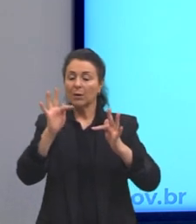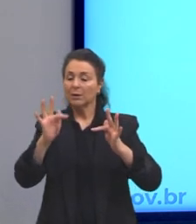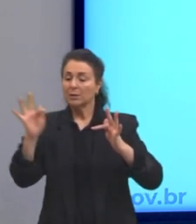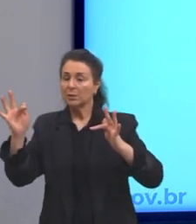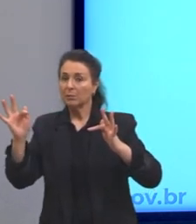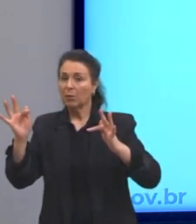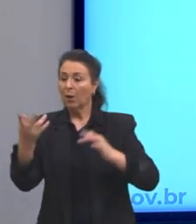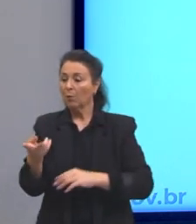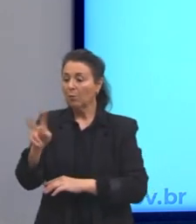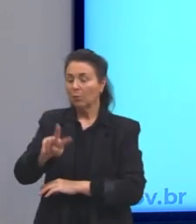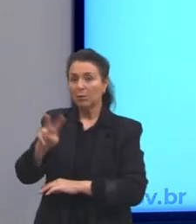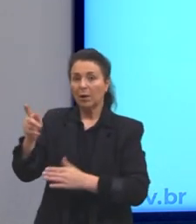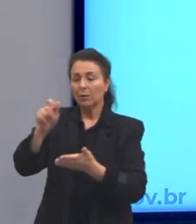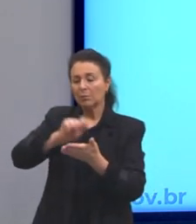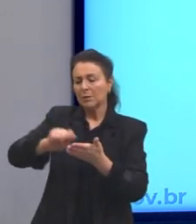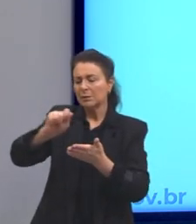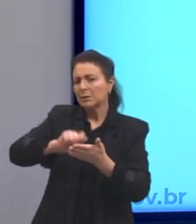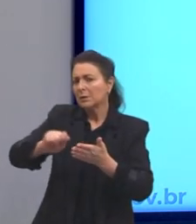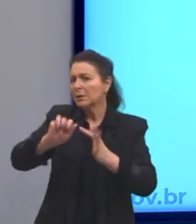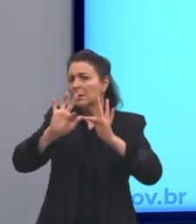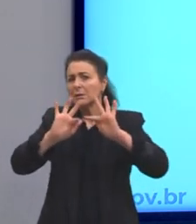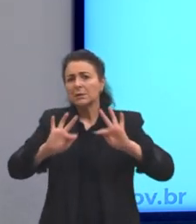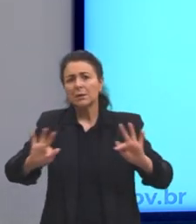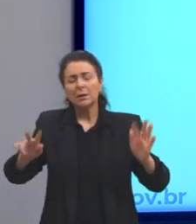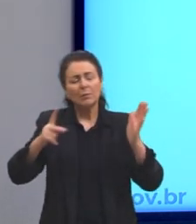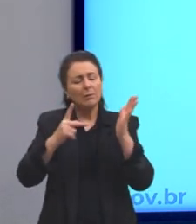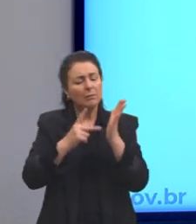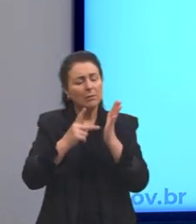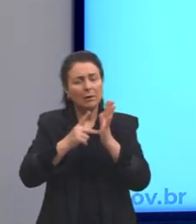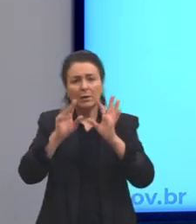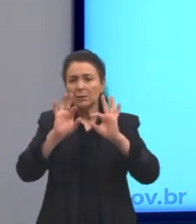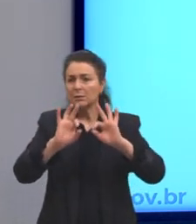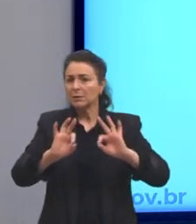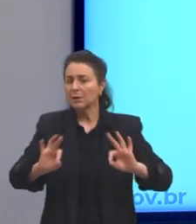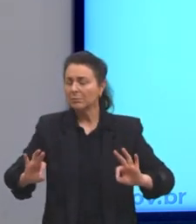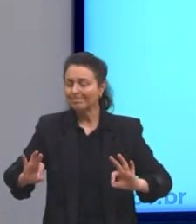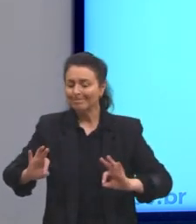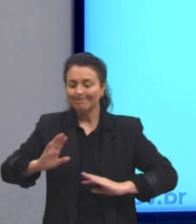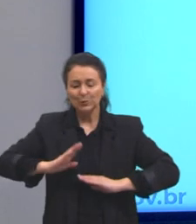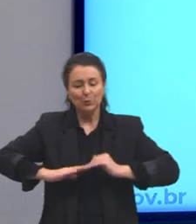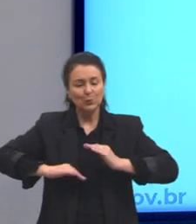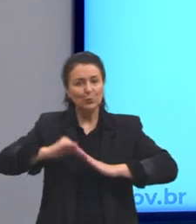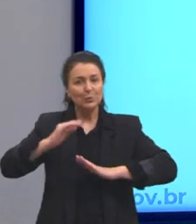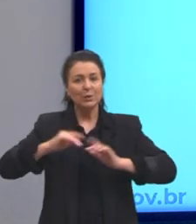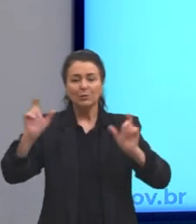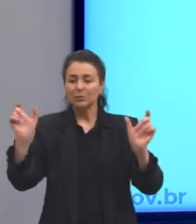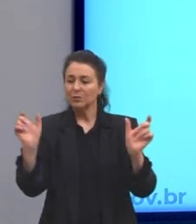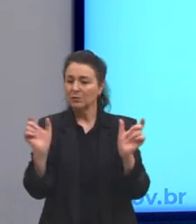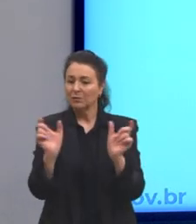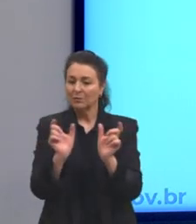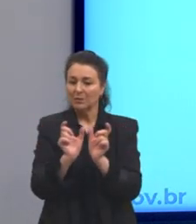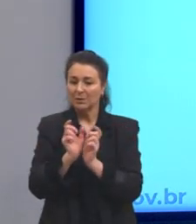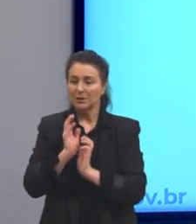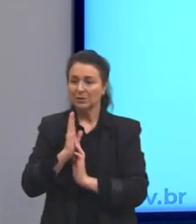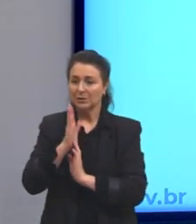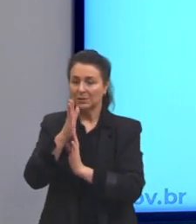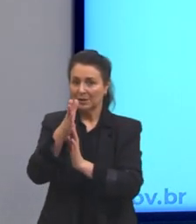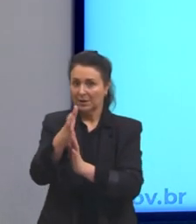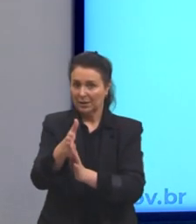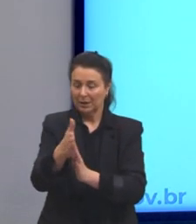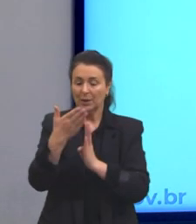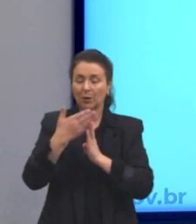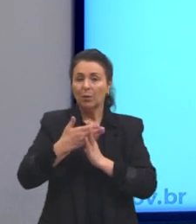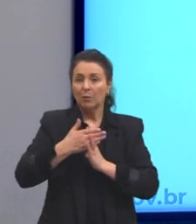contrário. Escrita simples, vocabulário simples, construção de frases na ordem direta. No